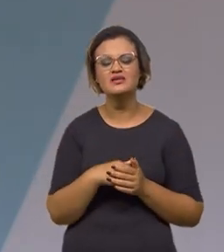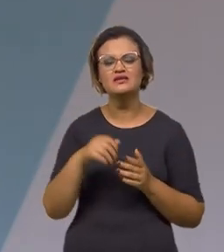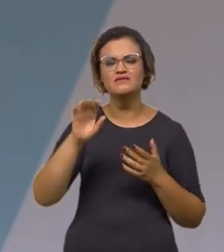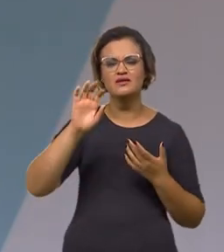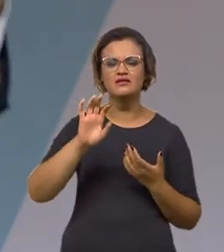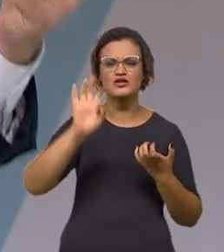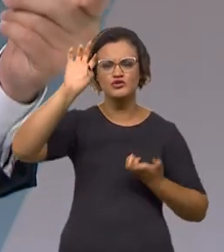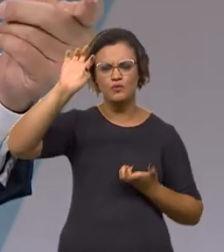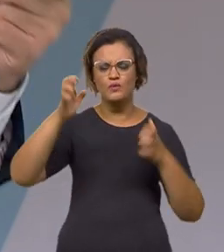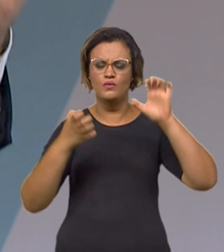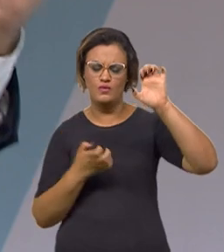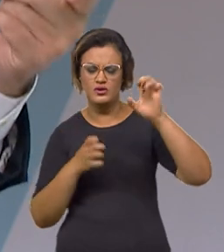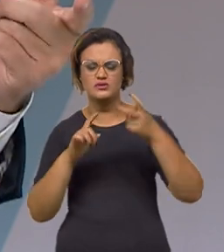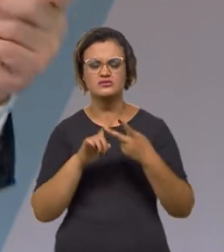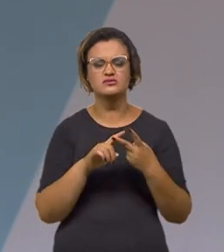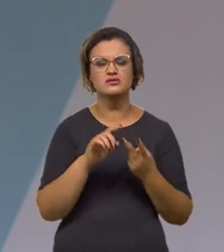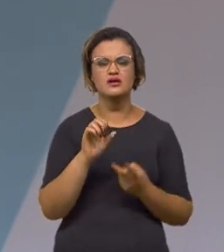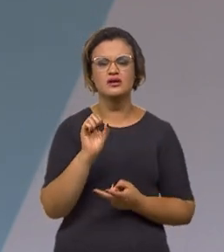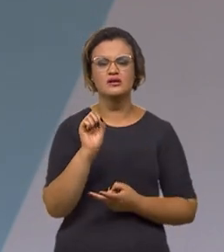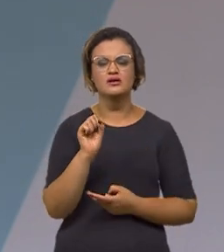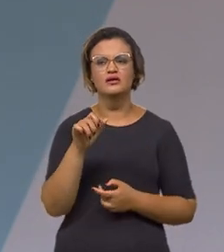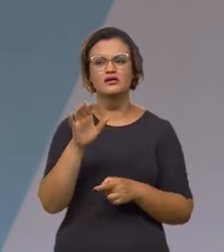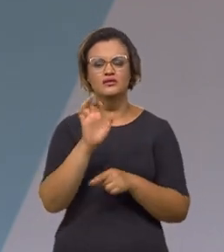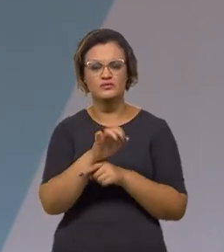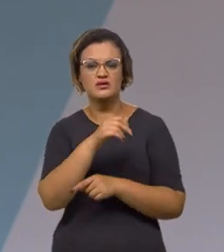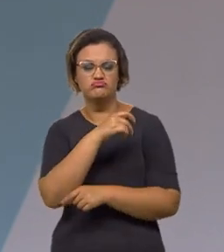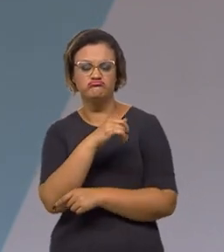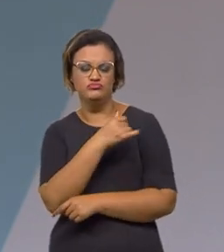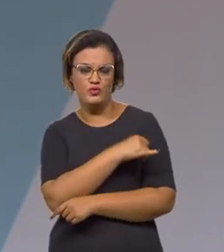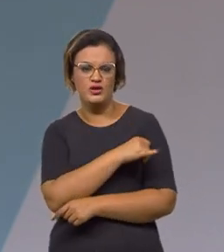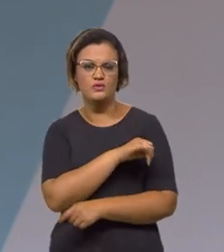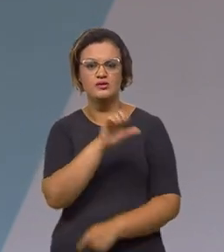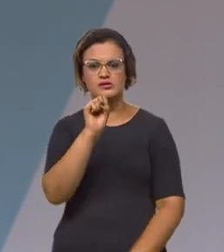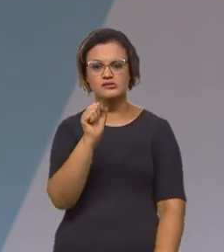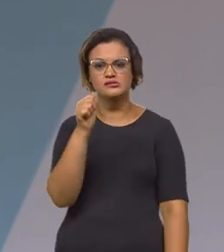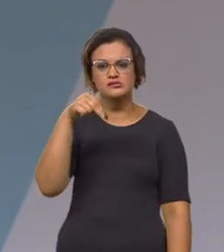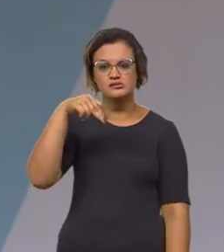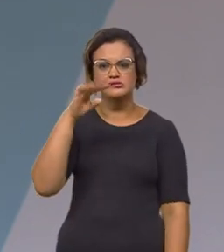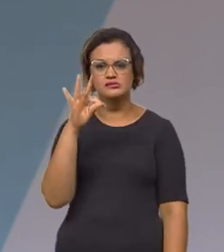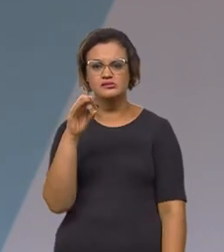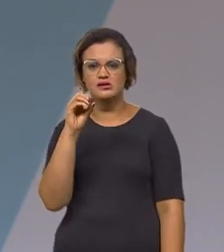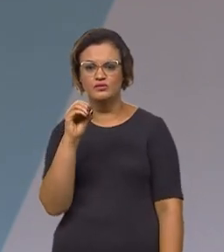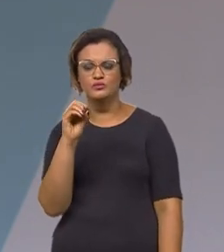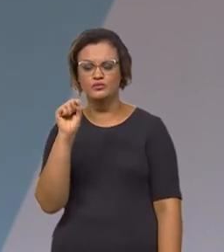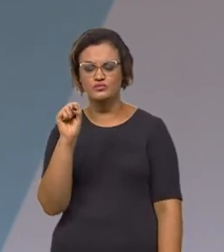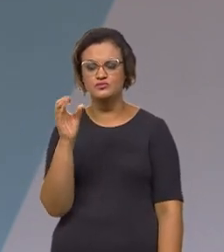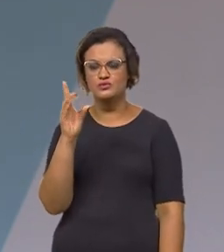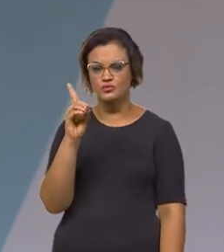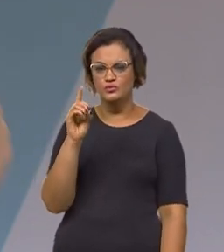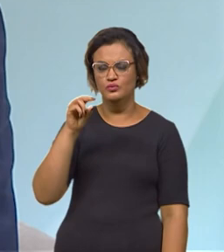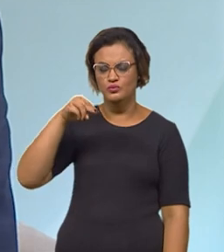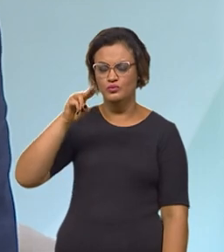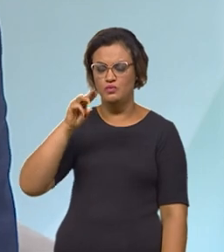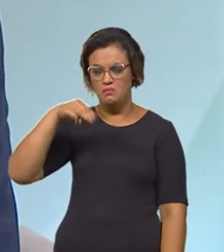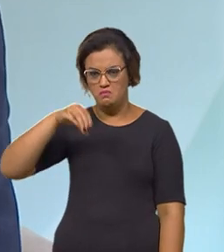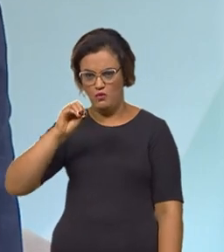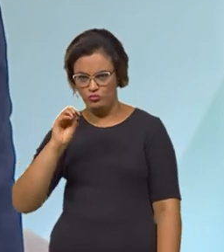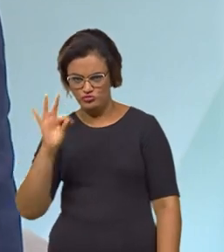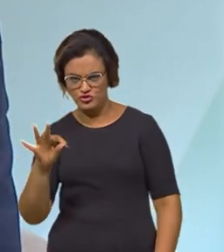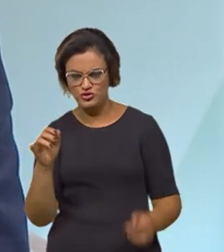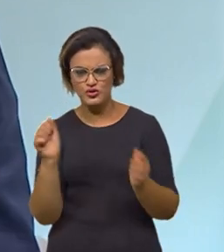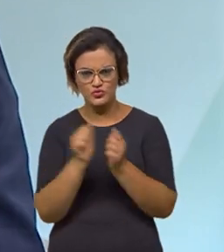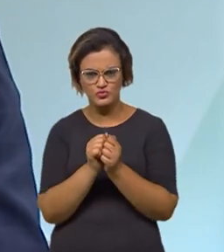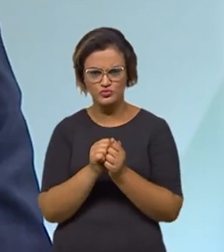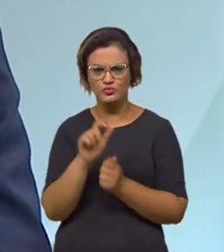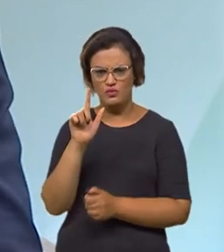Congonhas, Santos Dumont no Rio de Janeiro. Santos Dumont fica para o ano que vem, então, junto com a realistação do Galeão, é isso? Exatamente, Paulo.